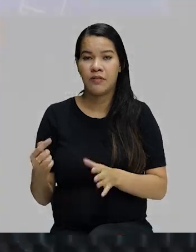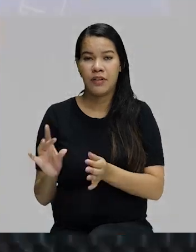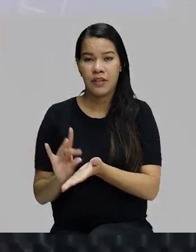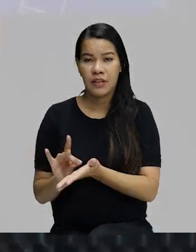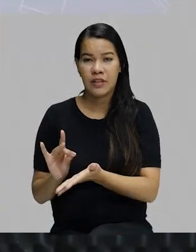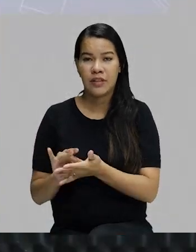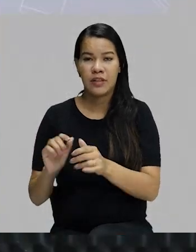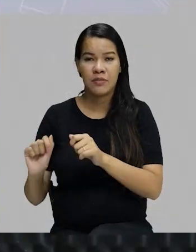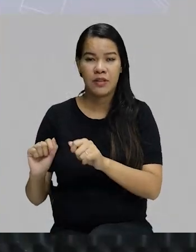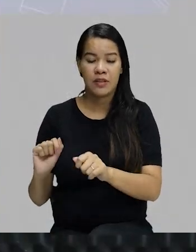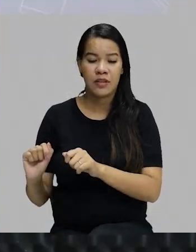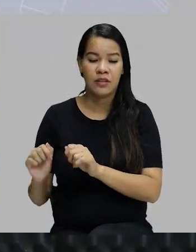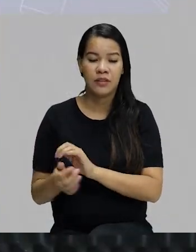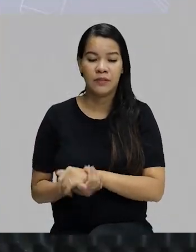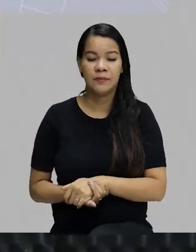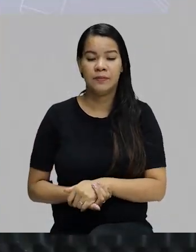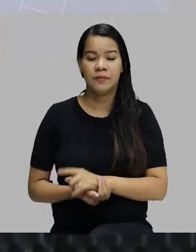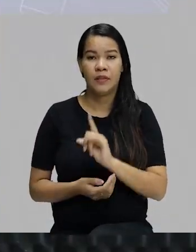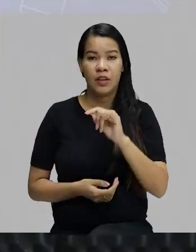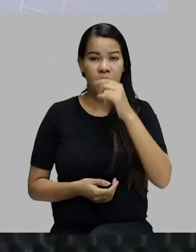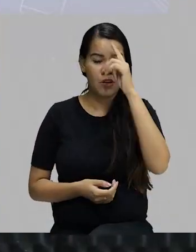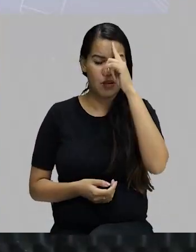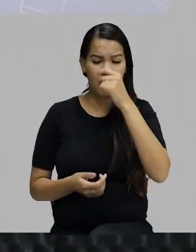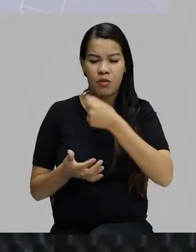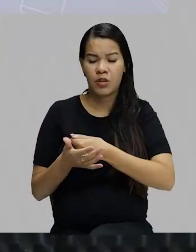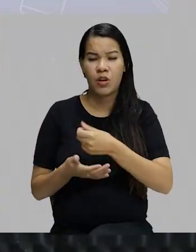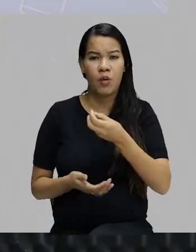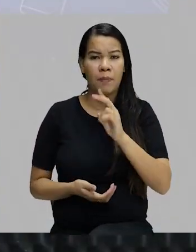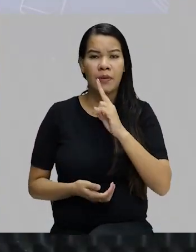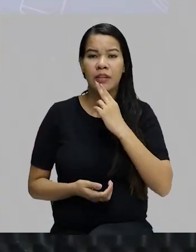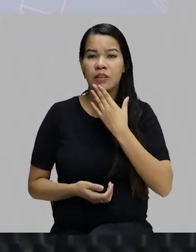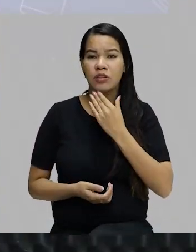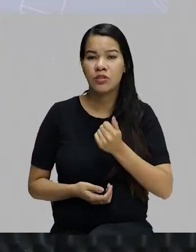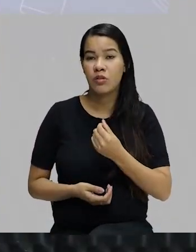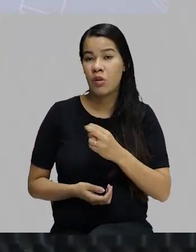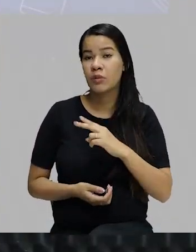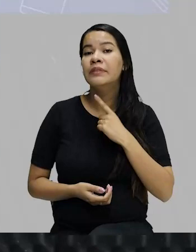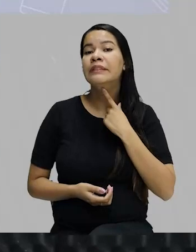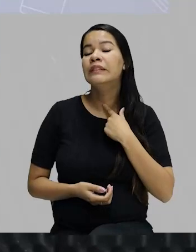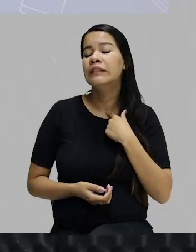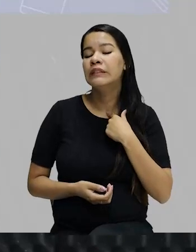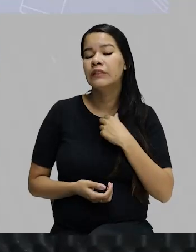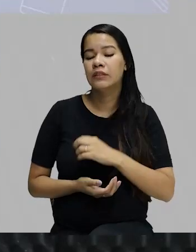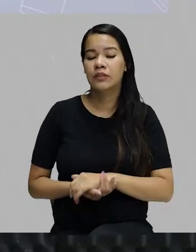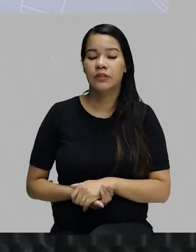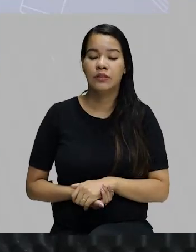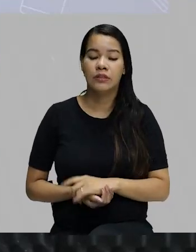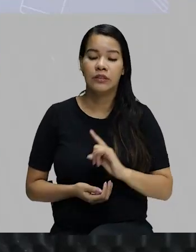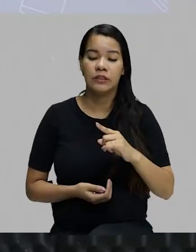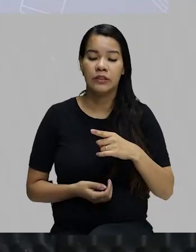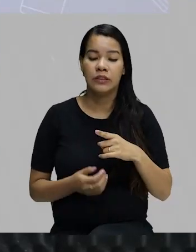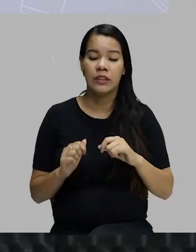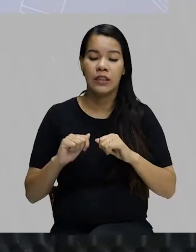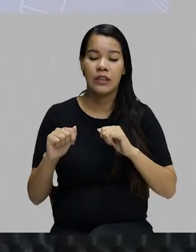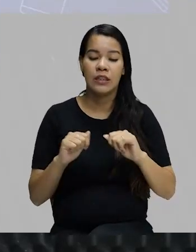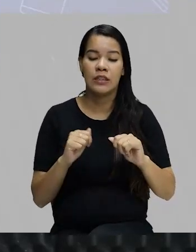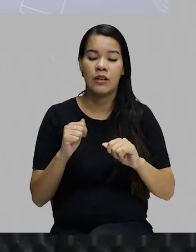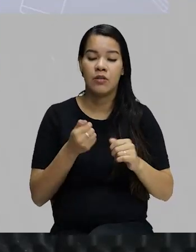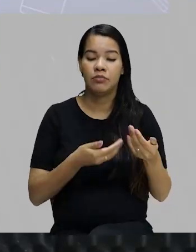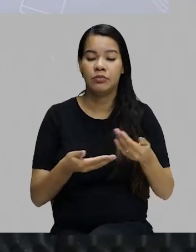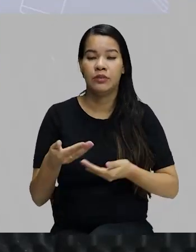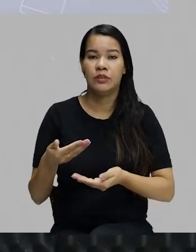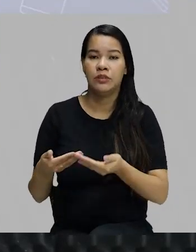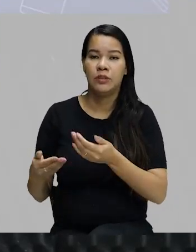ele faça. Resumindo, é uma ordem, é um pedido, é um desejo. Assim, a ação transmitida por um verbo no